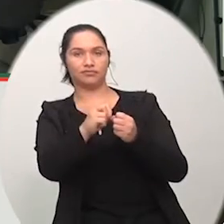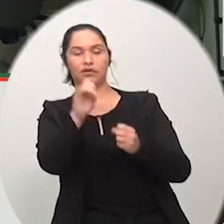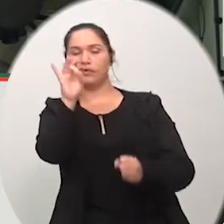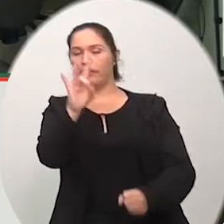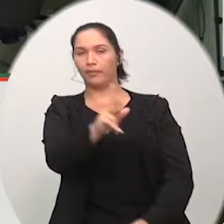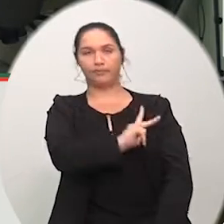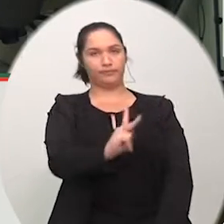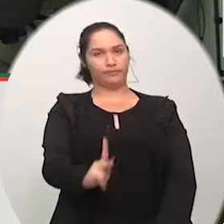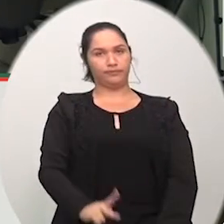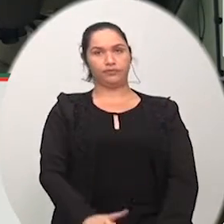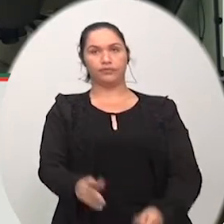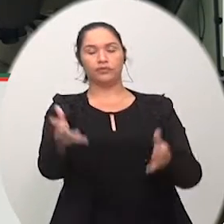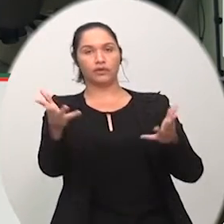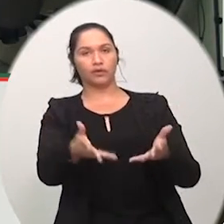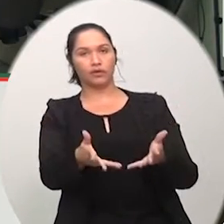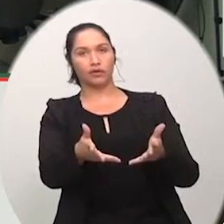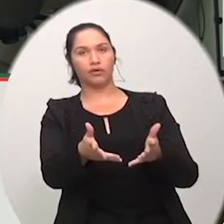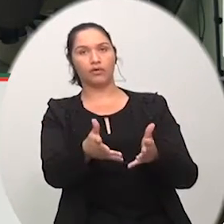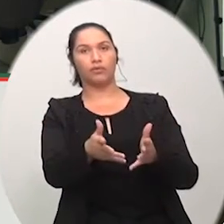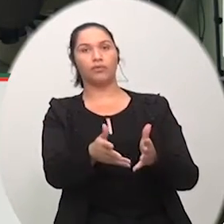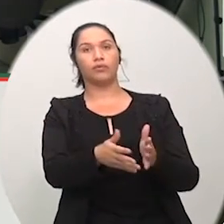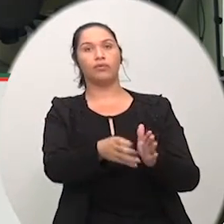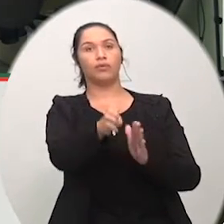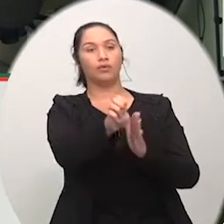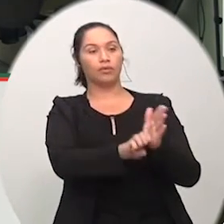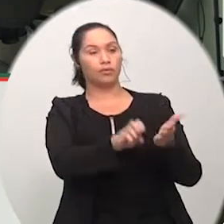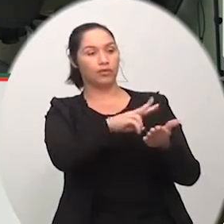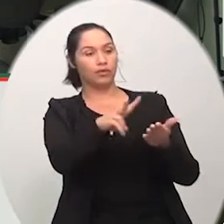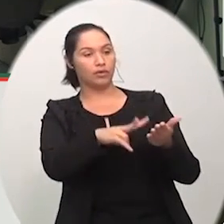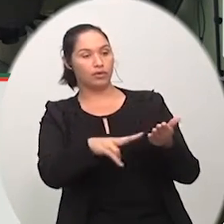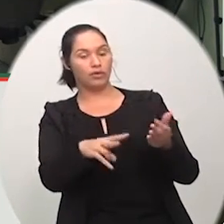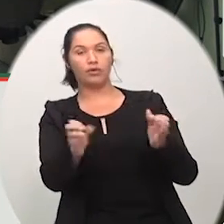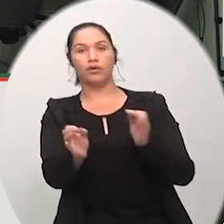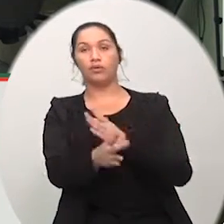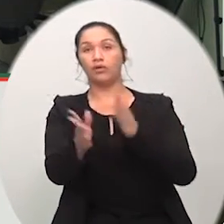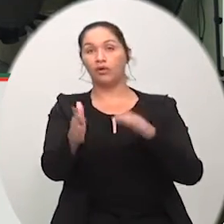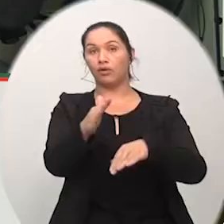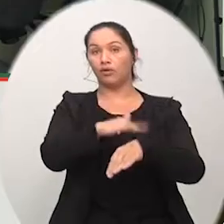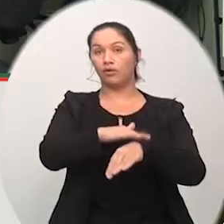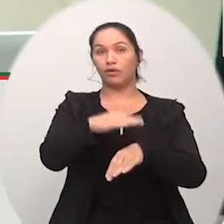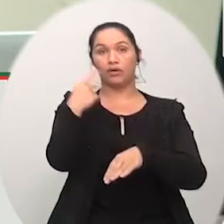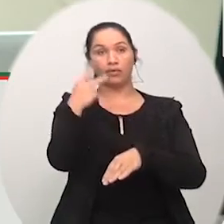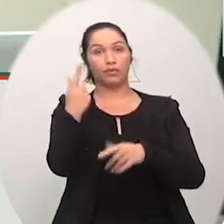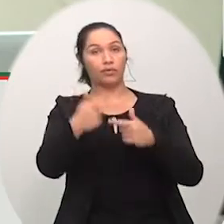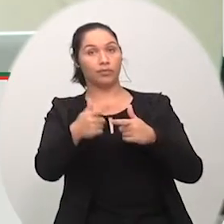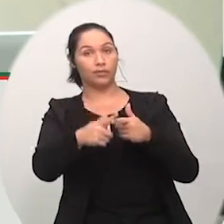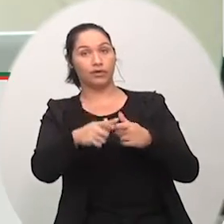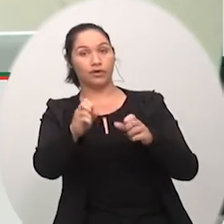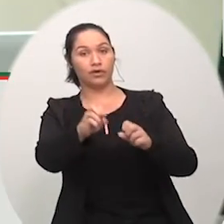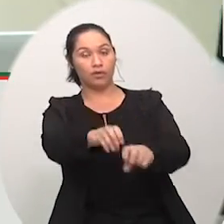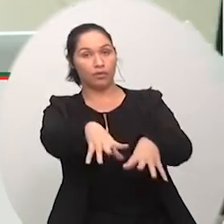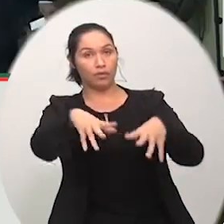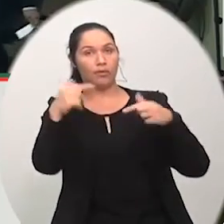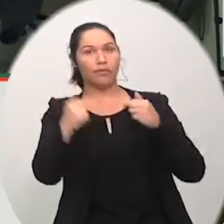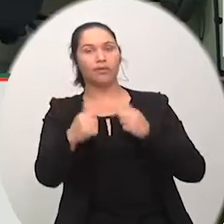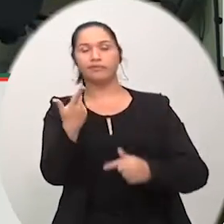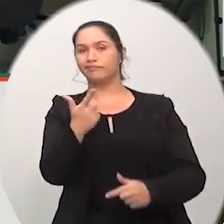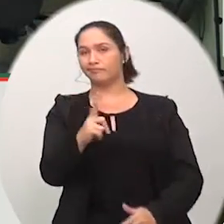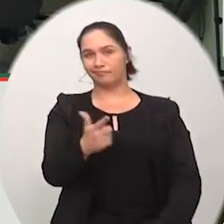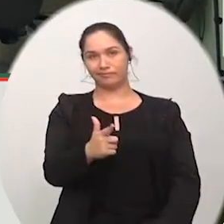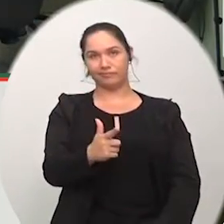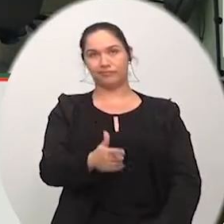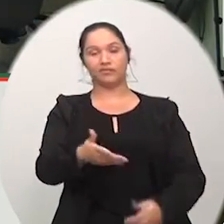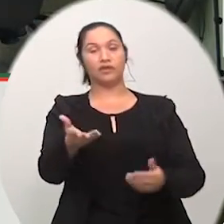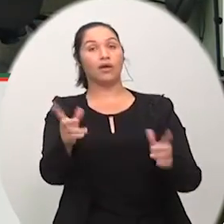Terminado o expediente, não havendo tribuna livre, passamos para o horário político. Com a palavra, a questão de ordem cedida ao vereador